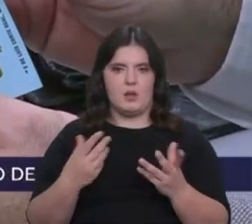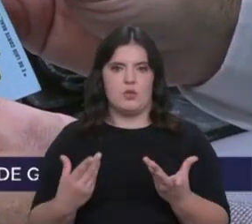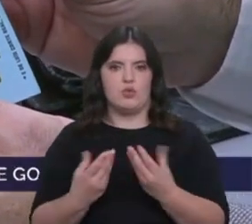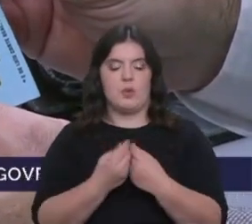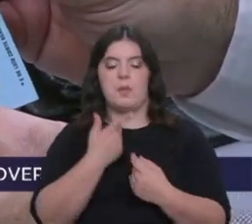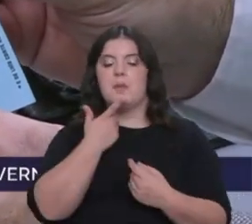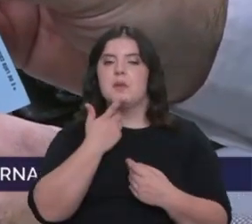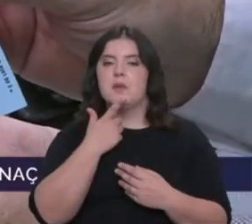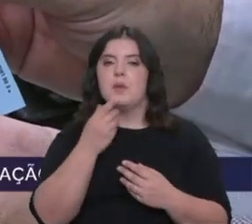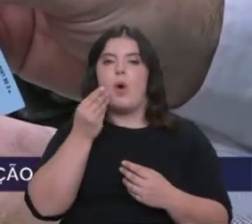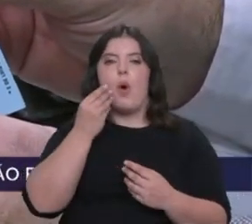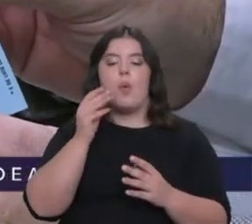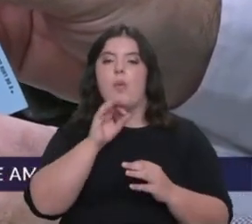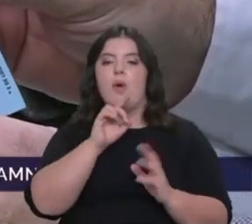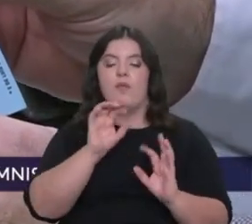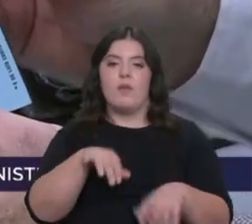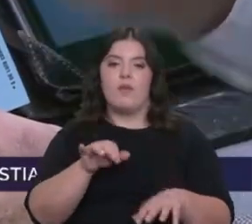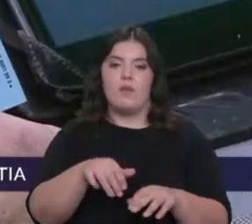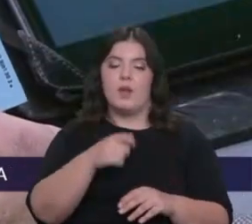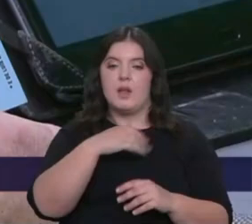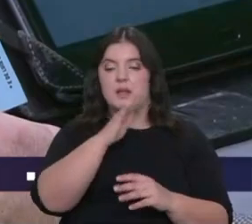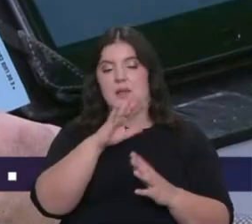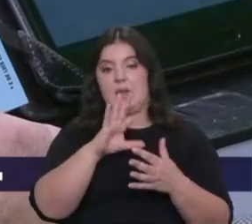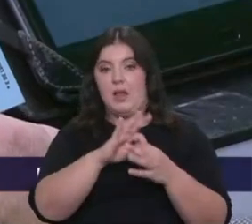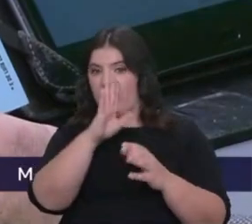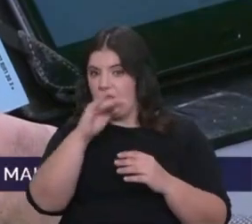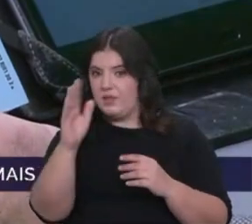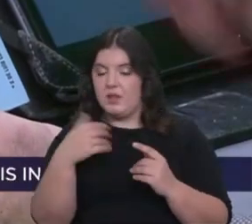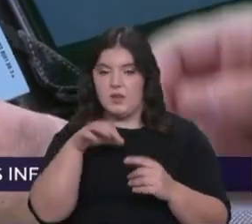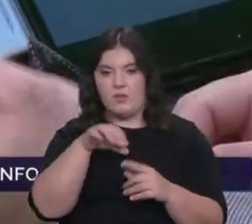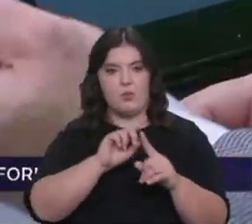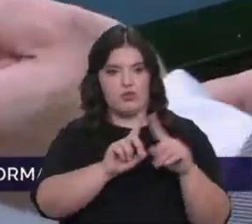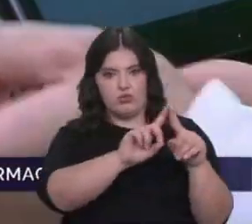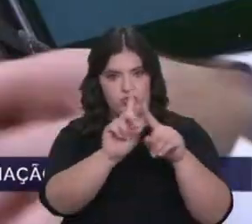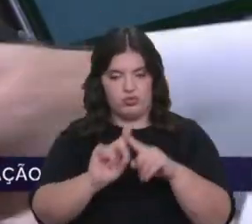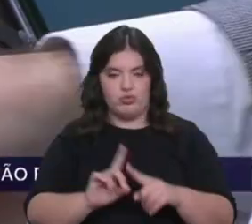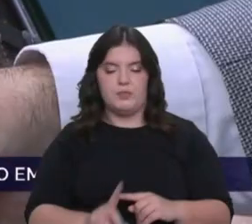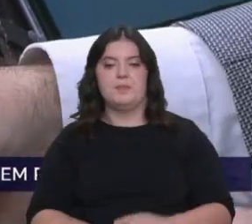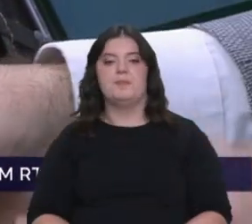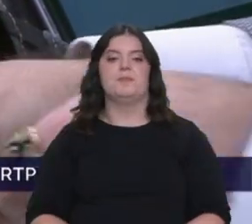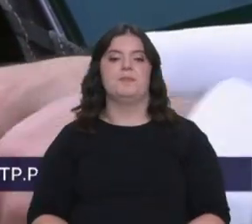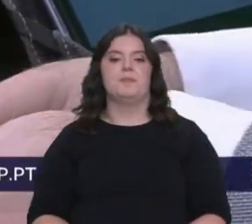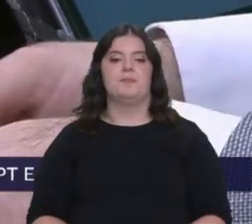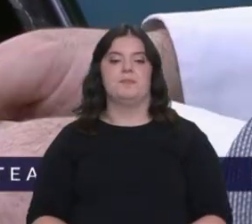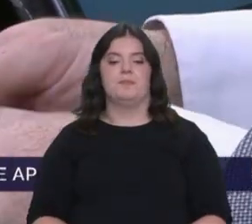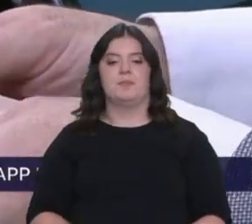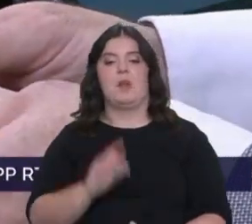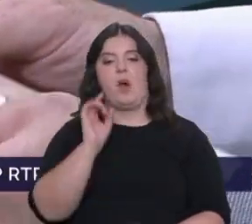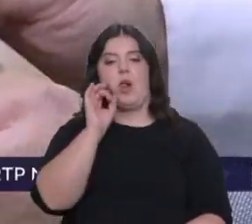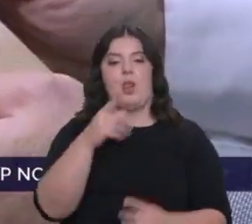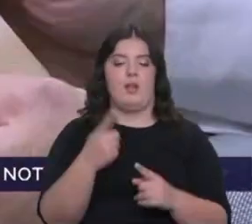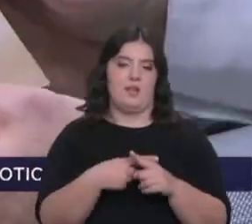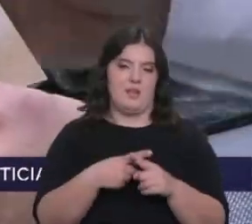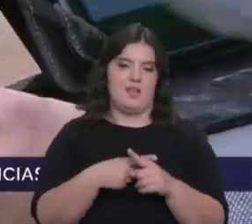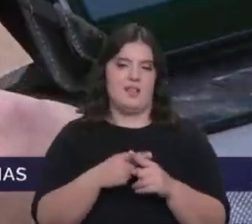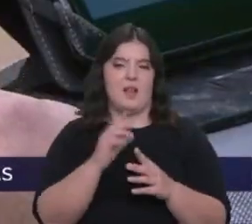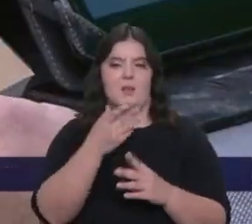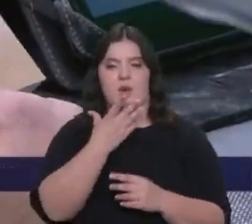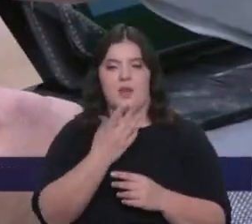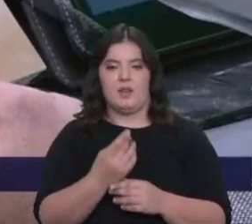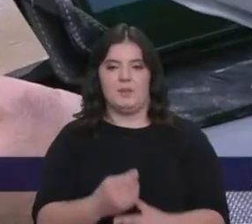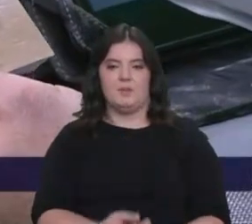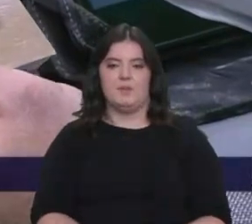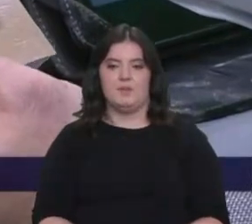perceber como é que o mundo pode acabar, cientificamente falando, de várias maneiras diferentes. Portanto, uma sugestão particularmente interessante para o Natal.